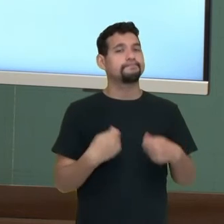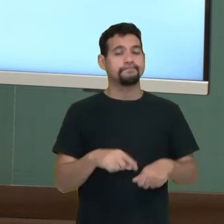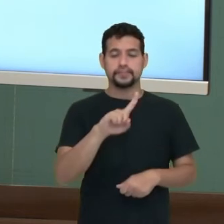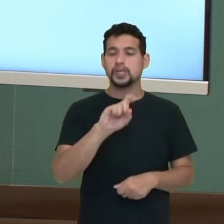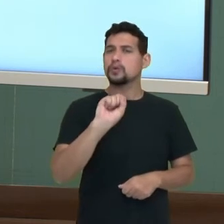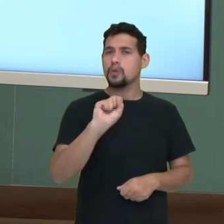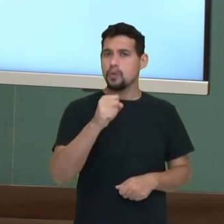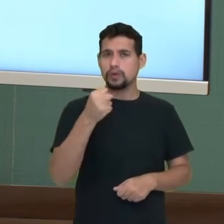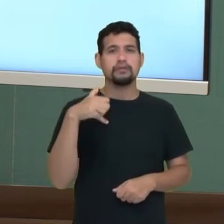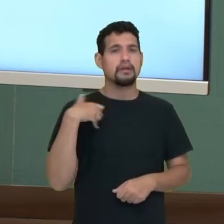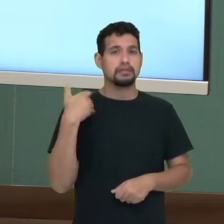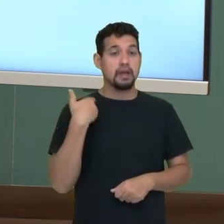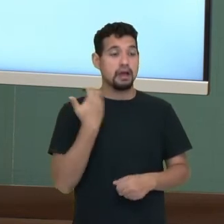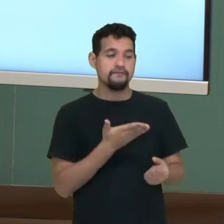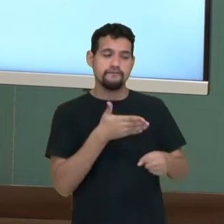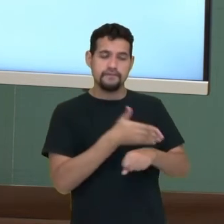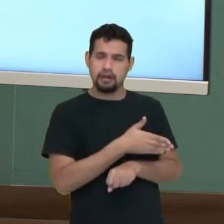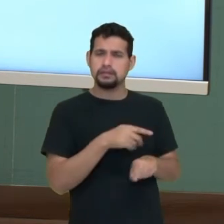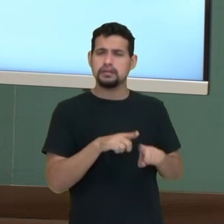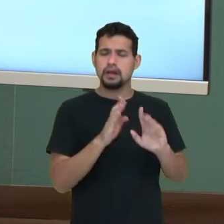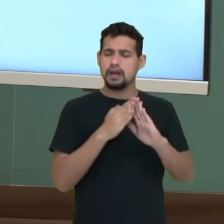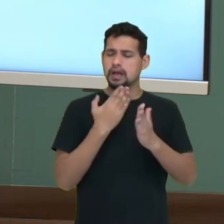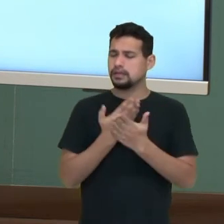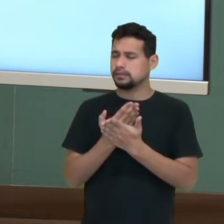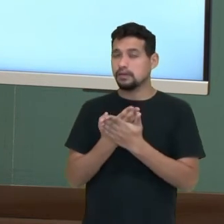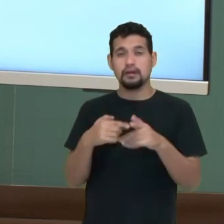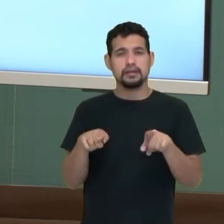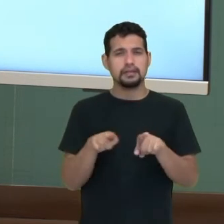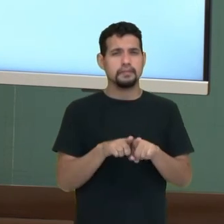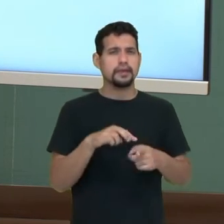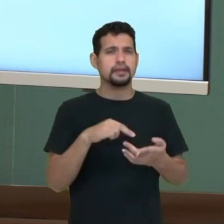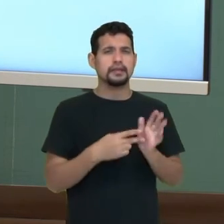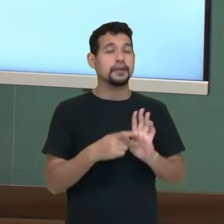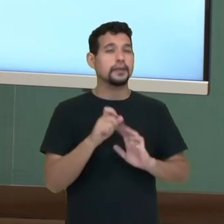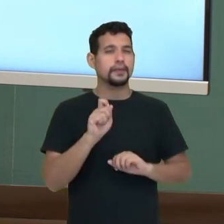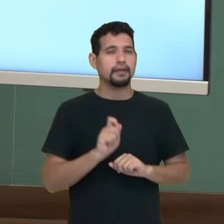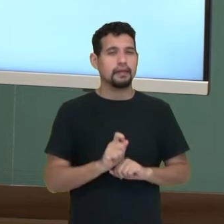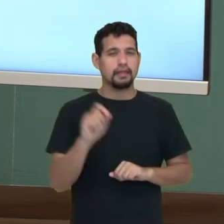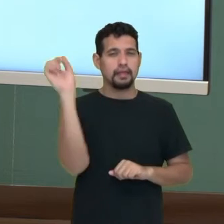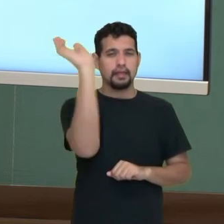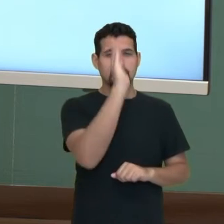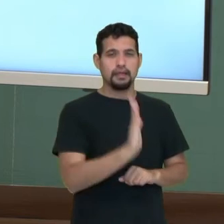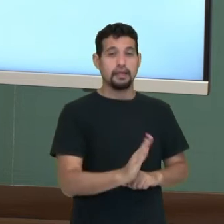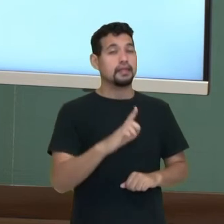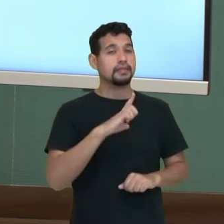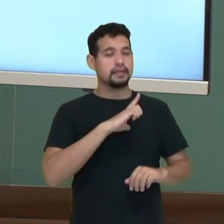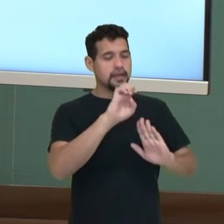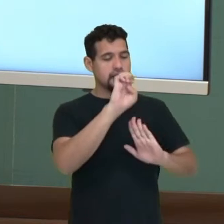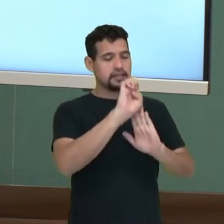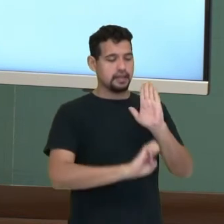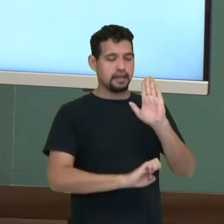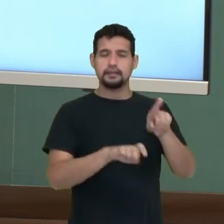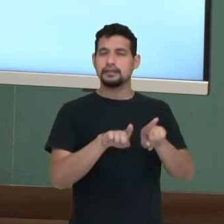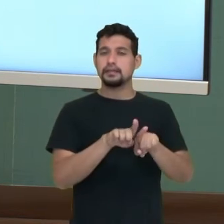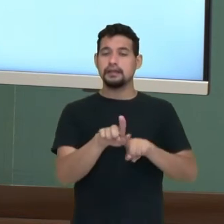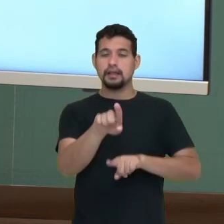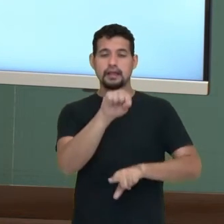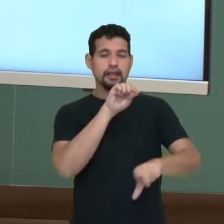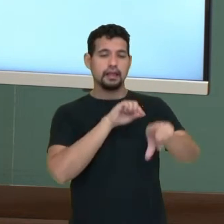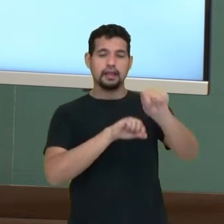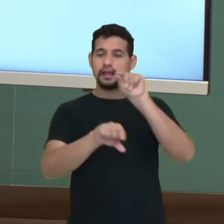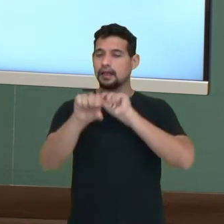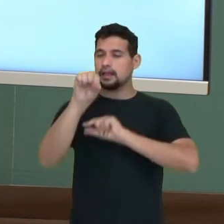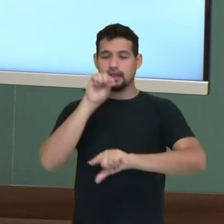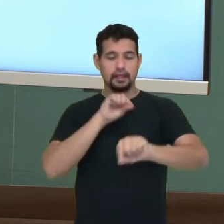completam 18 anos. As escolas do Exército Brasileiro possuem editais de seleção